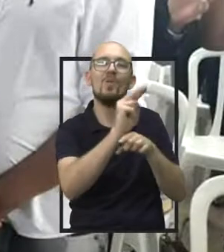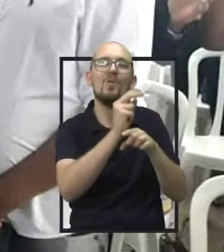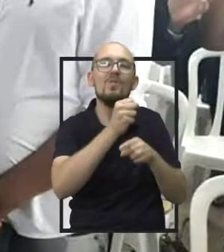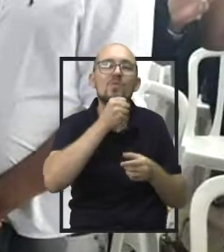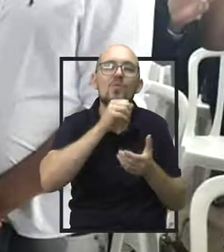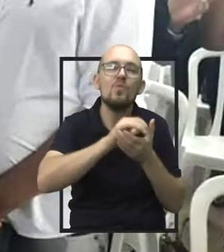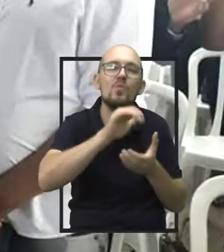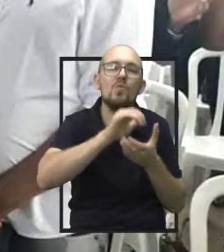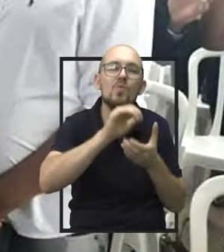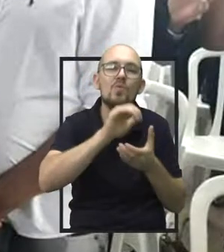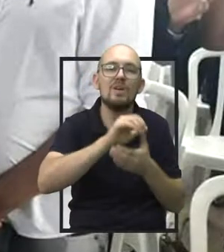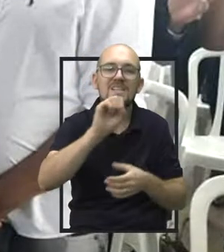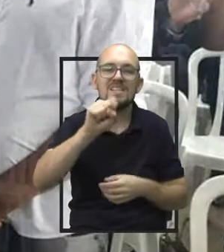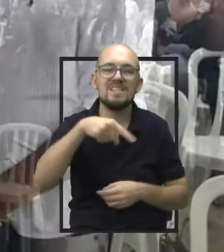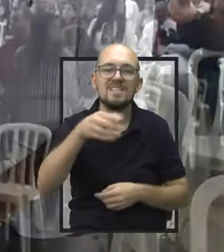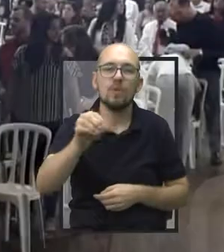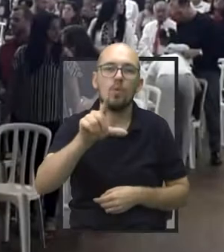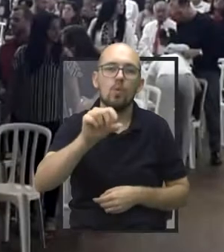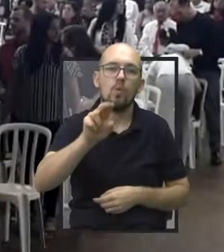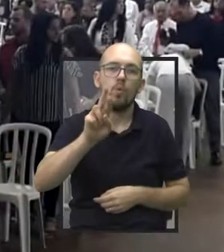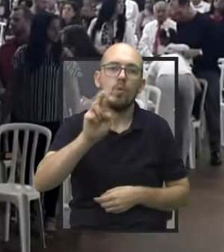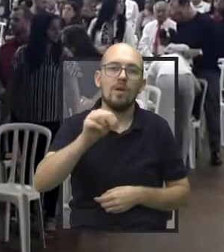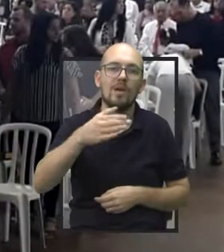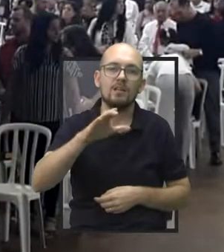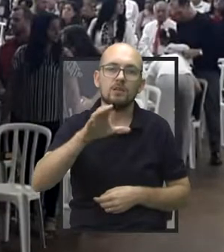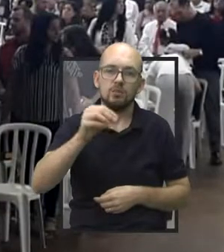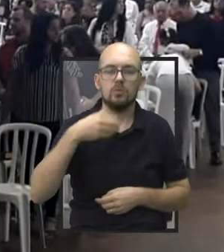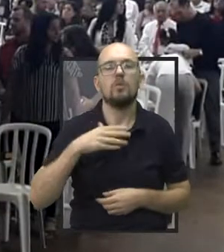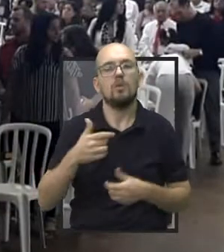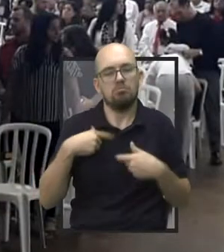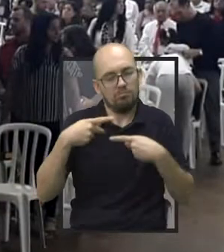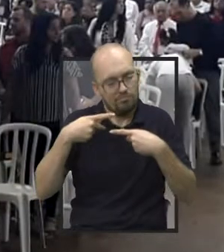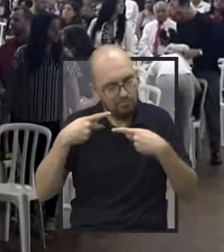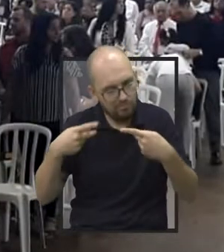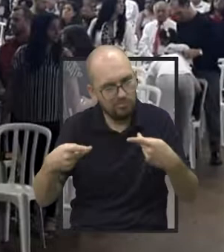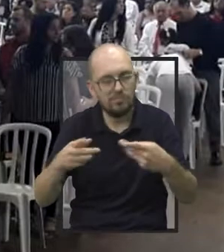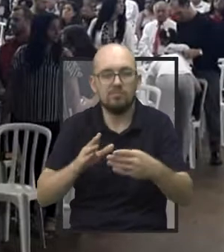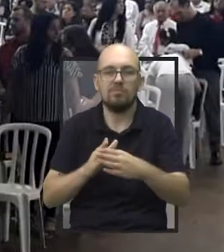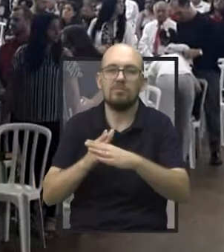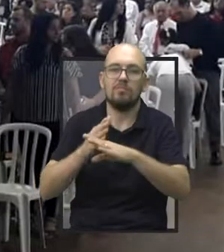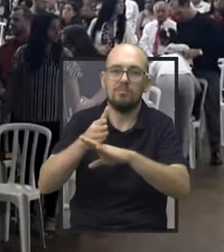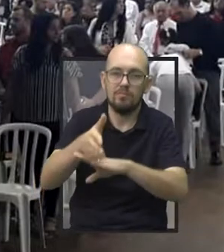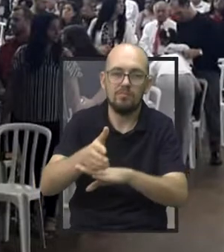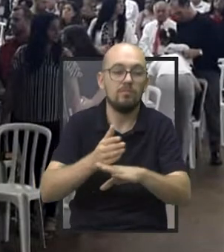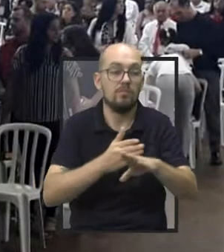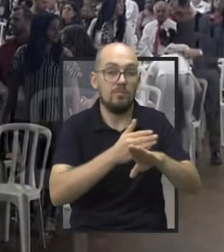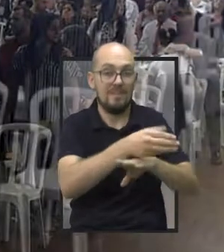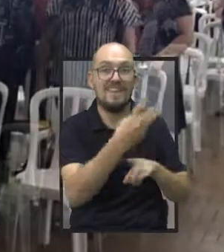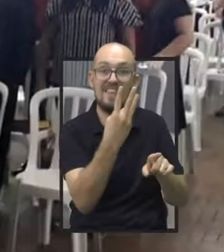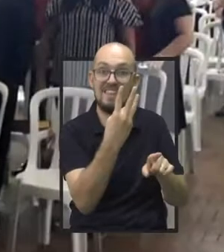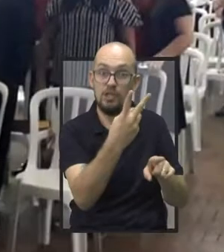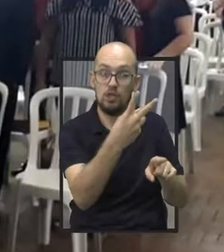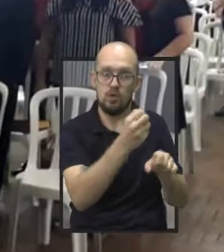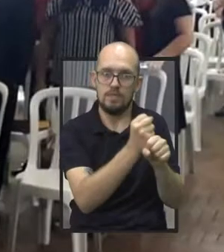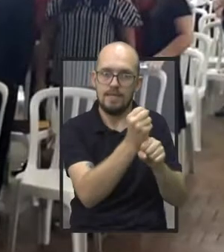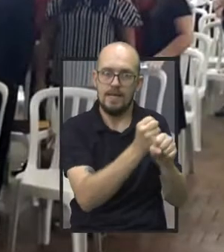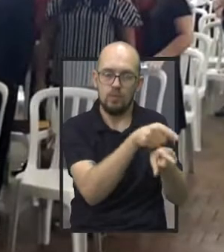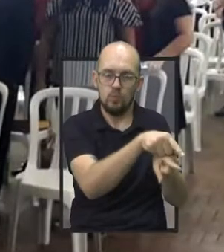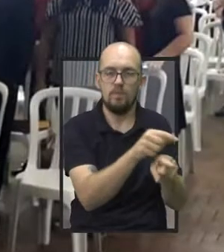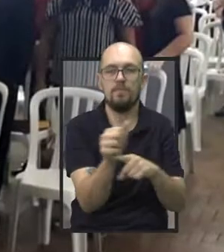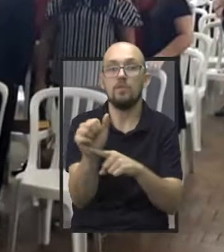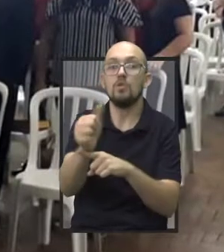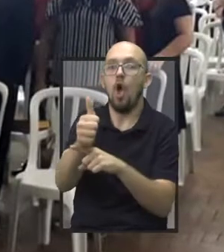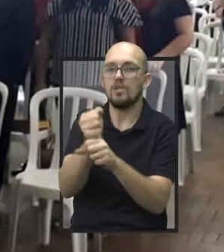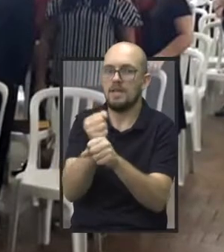tivemos participando, comemorando os 32 anos da Igreja Unidos em Cristo e também dos